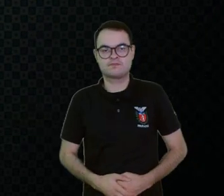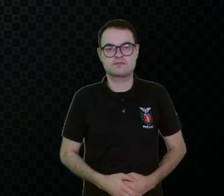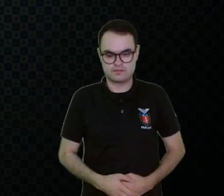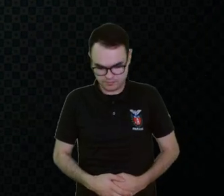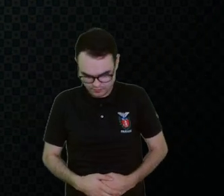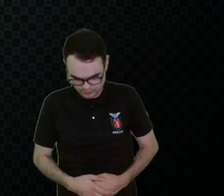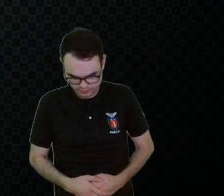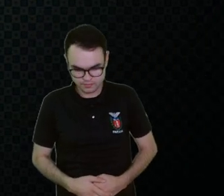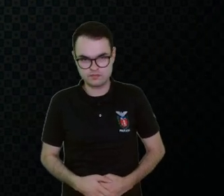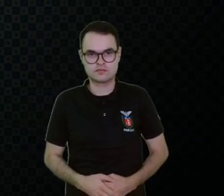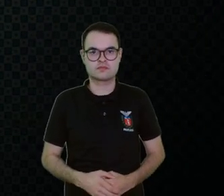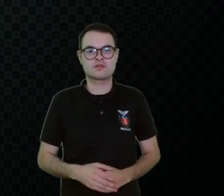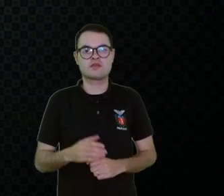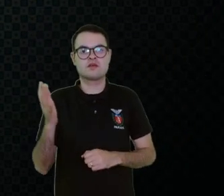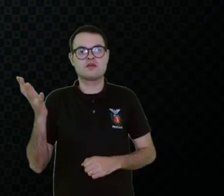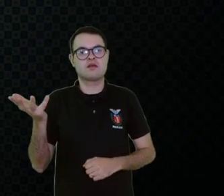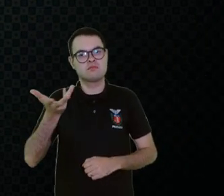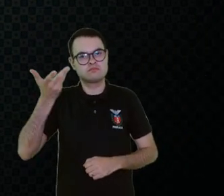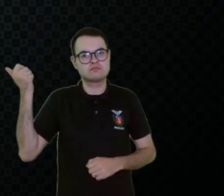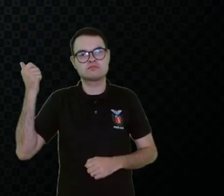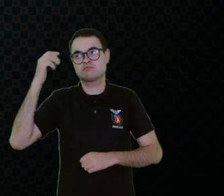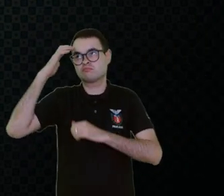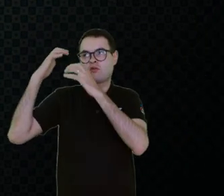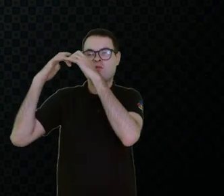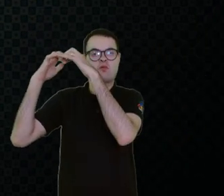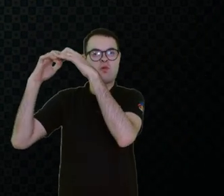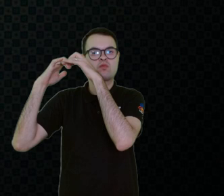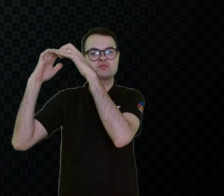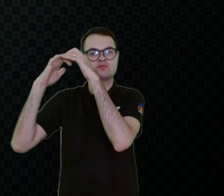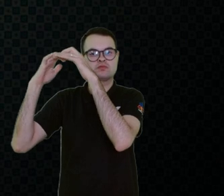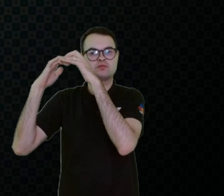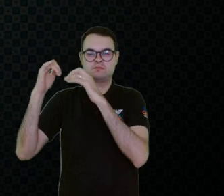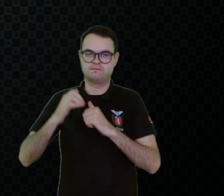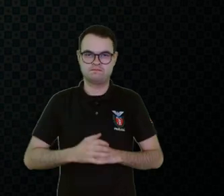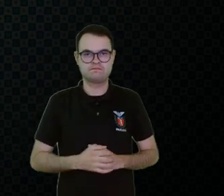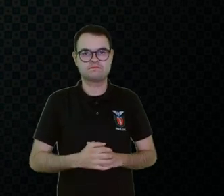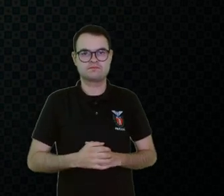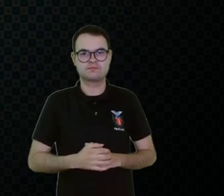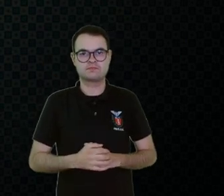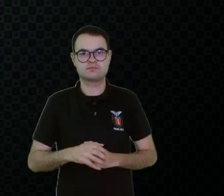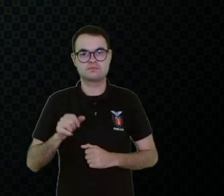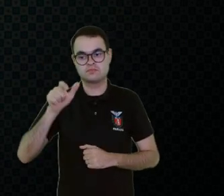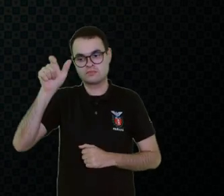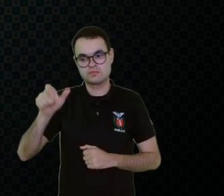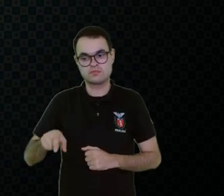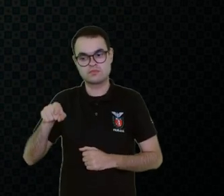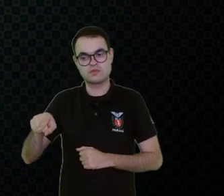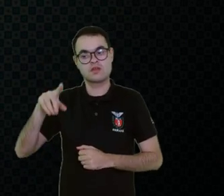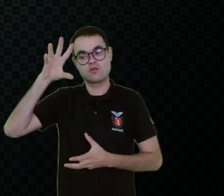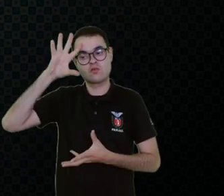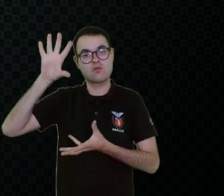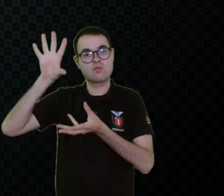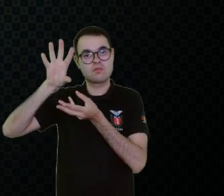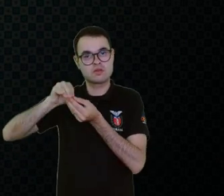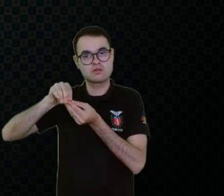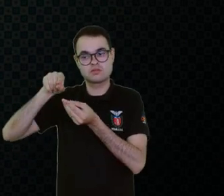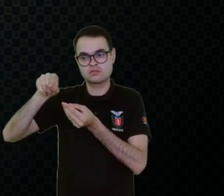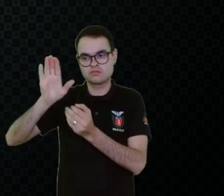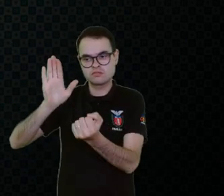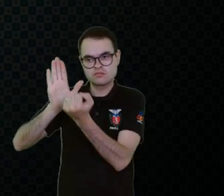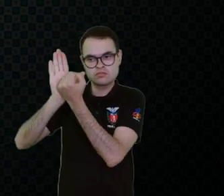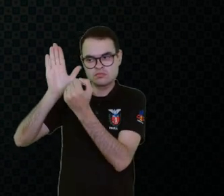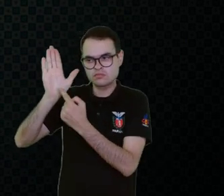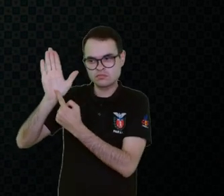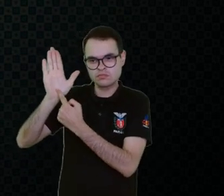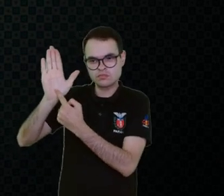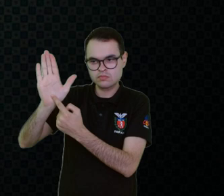Habilidades cognitivas, perdão. Então, se esse usuário, ele compreende aquele símbolo, se aquele